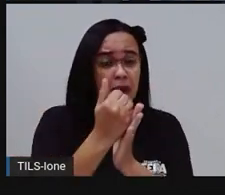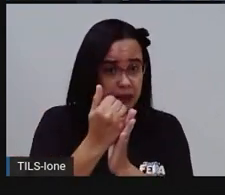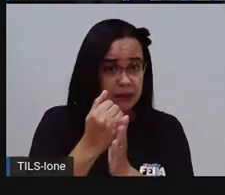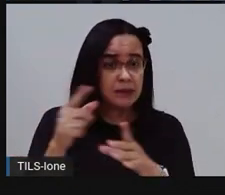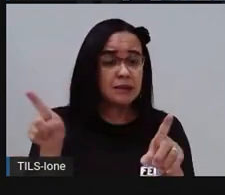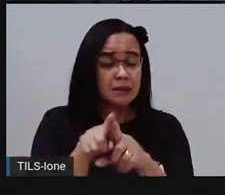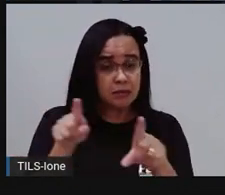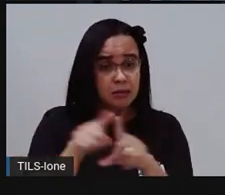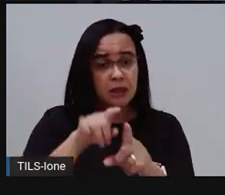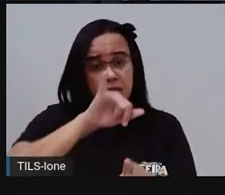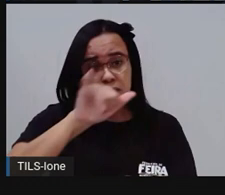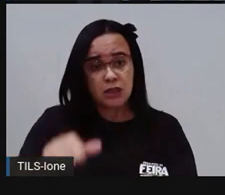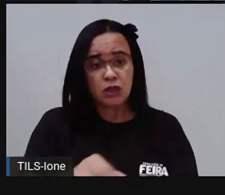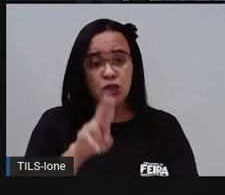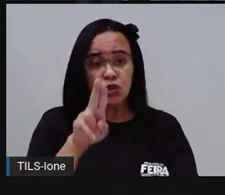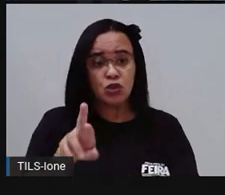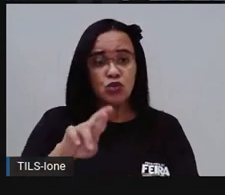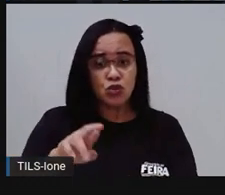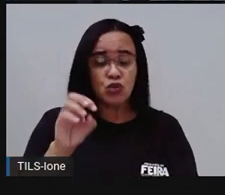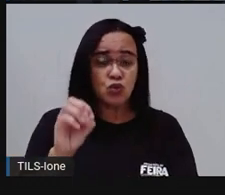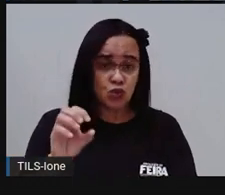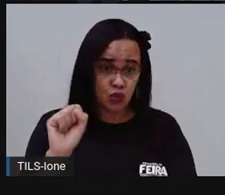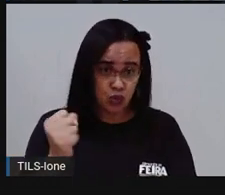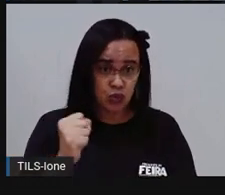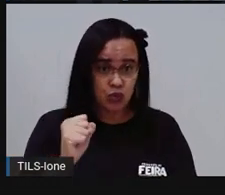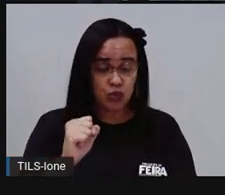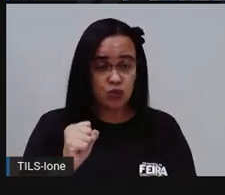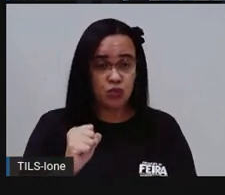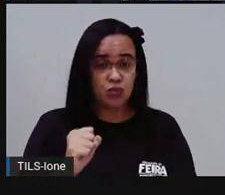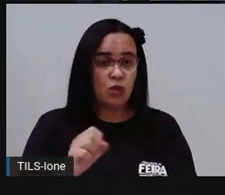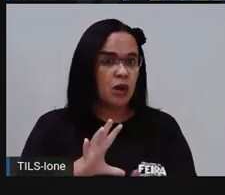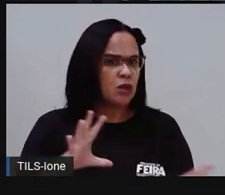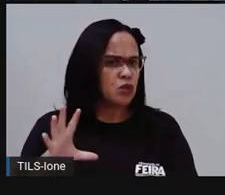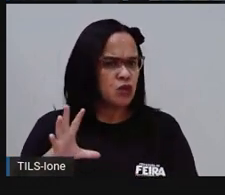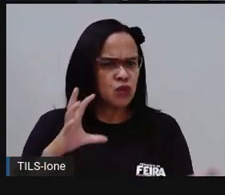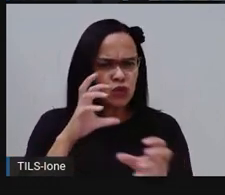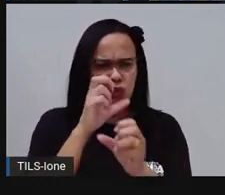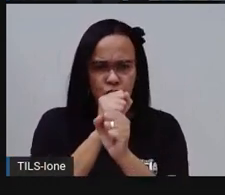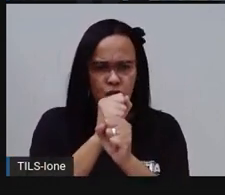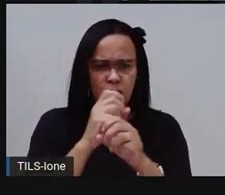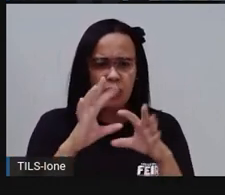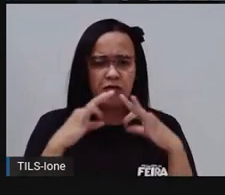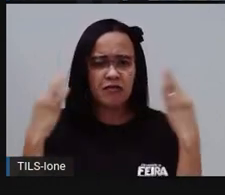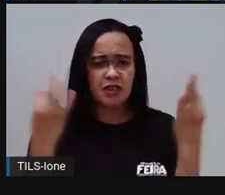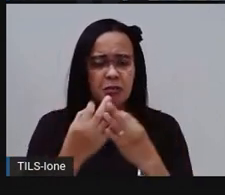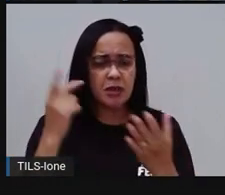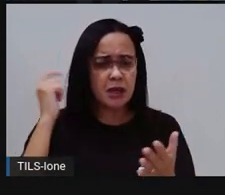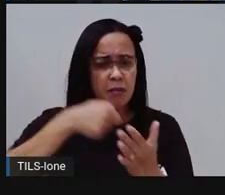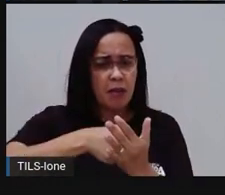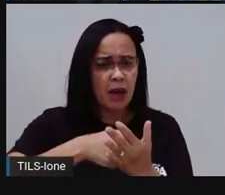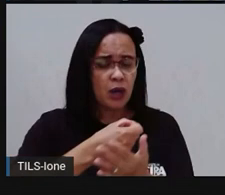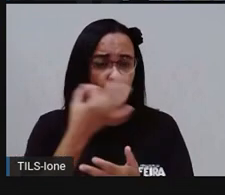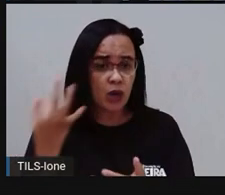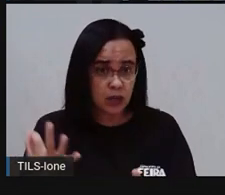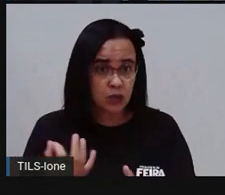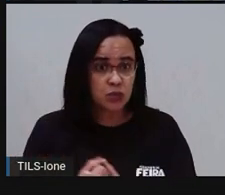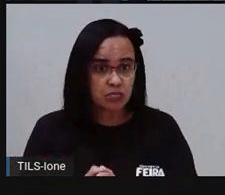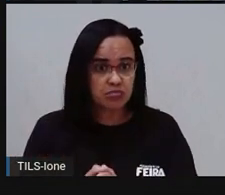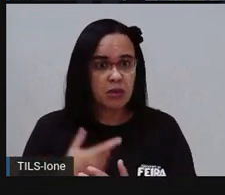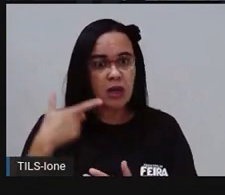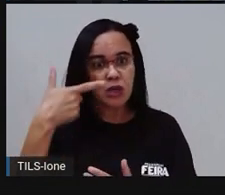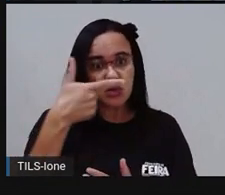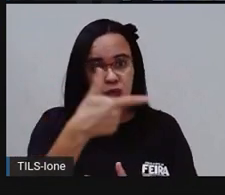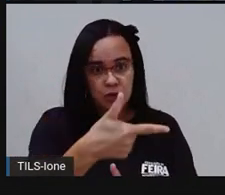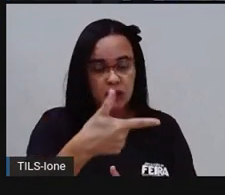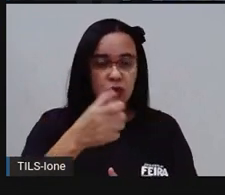né? Os juros de R$ 0,48. O total que essa família vai pagar de água é esse valor aqui, ó, R$